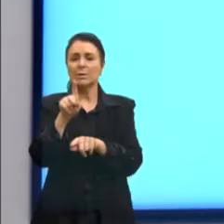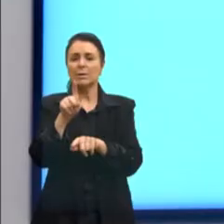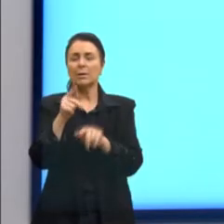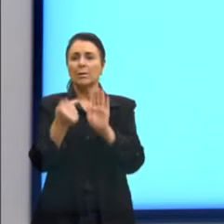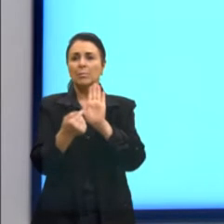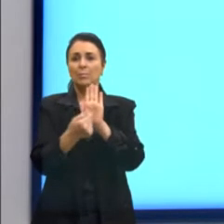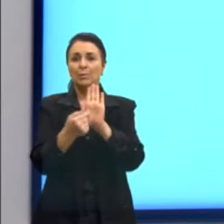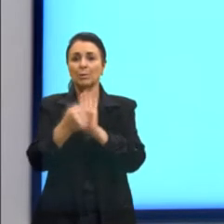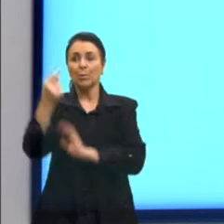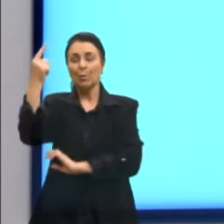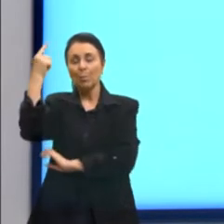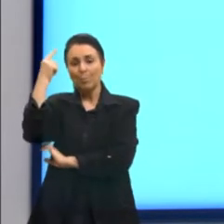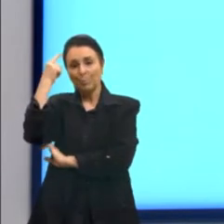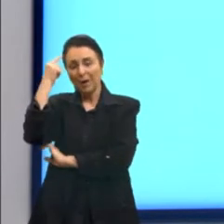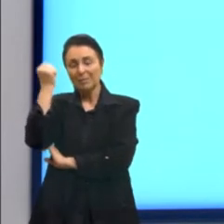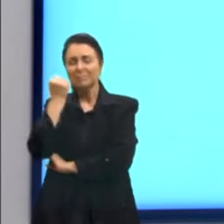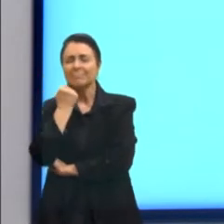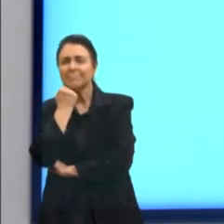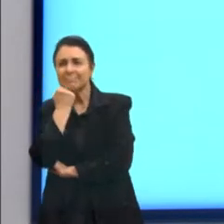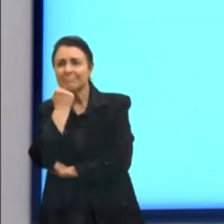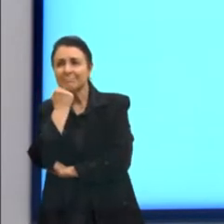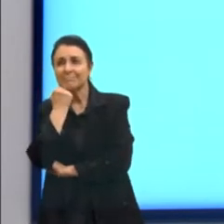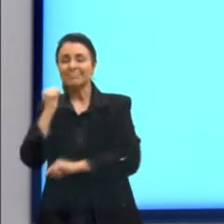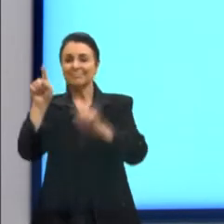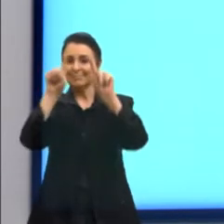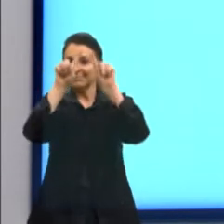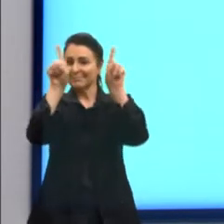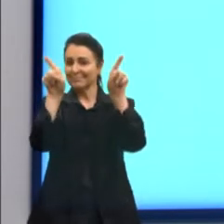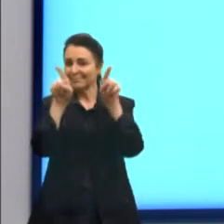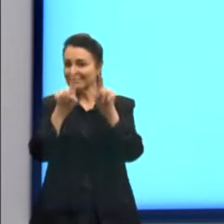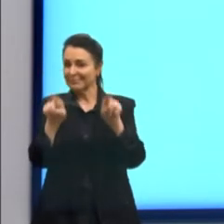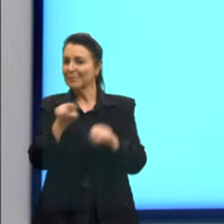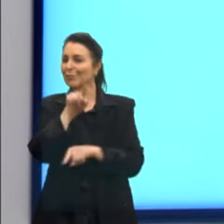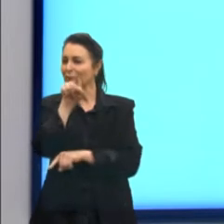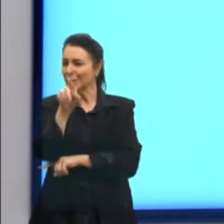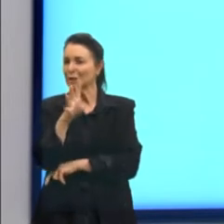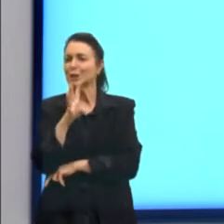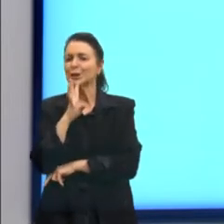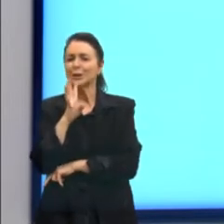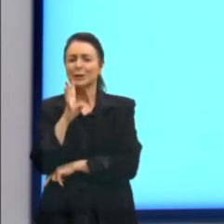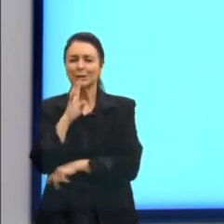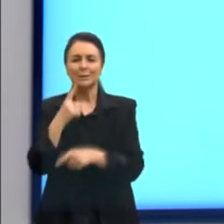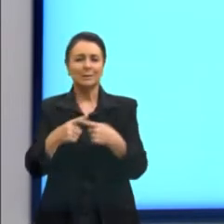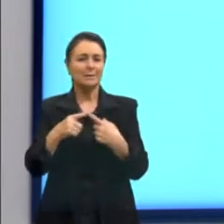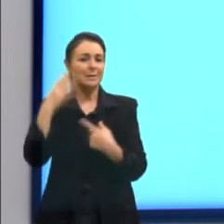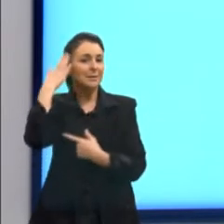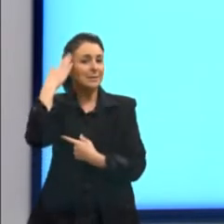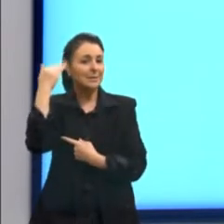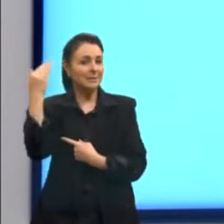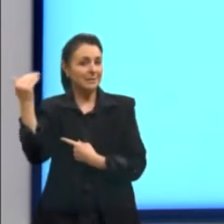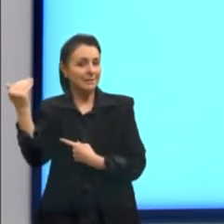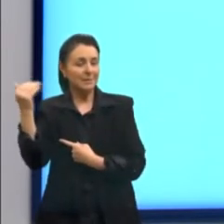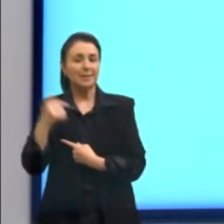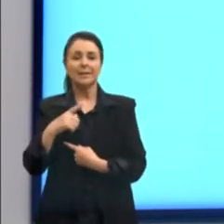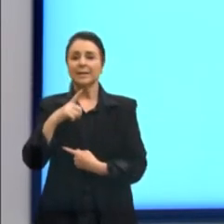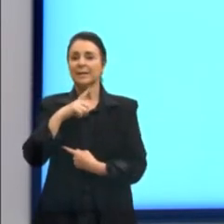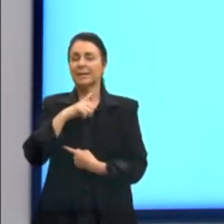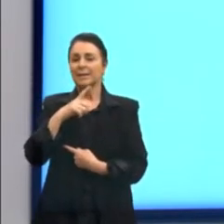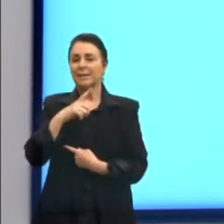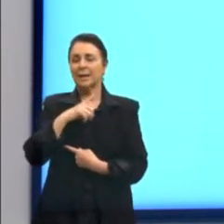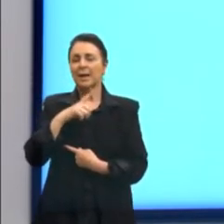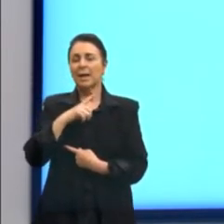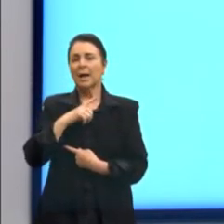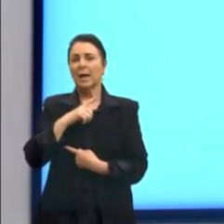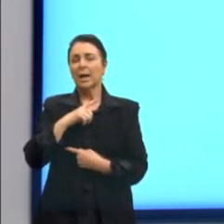Pensador, que é uma escultura muito conhecida, ela é uma escultura bem famosa. E ela é do escultor